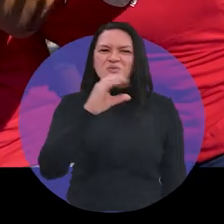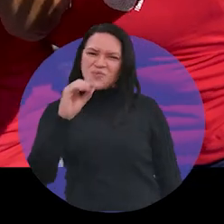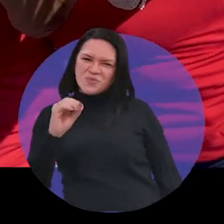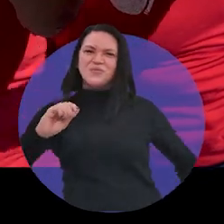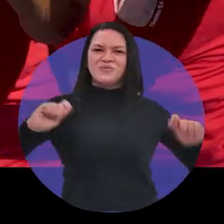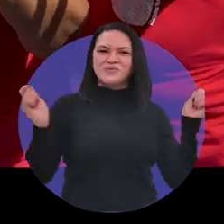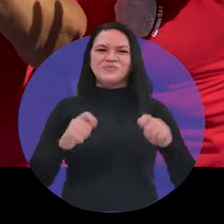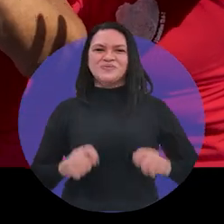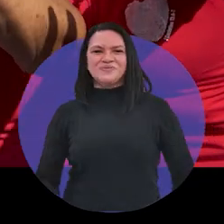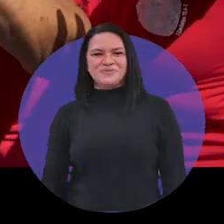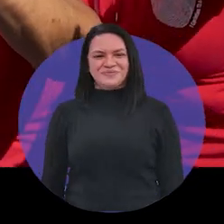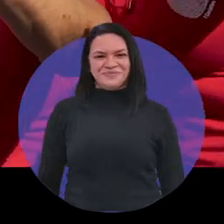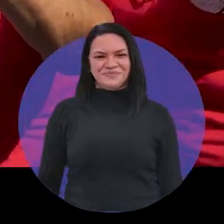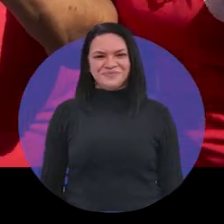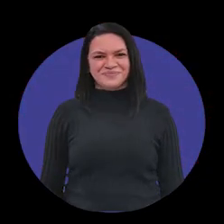Amorada! Amorada! Amorada!